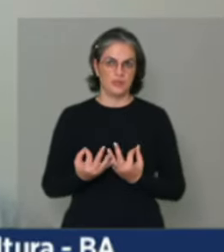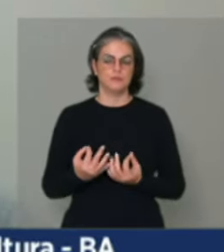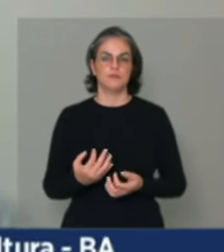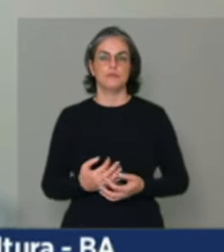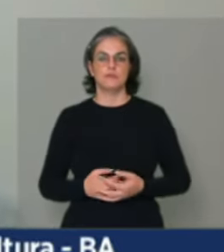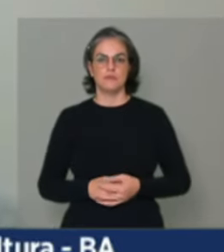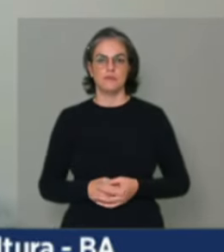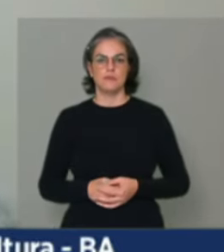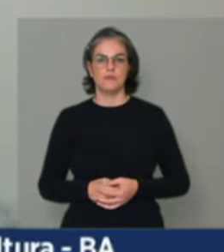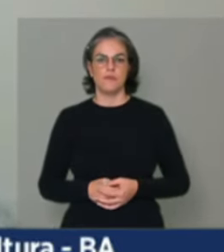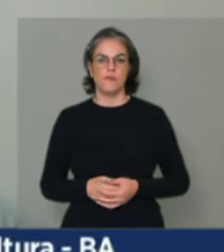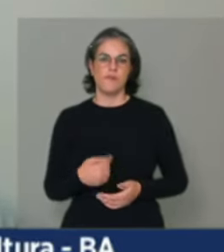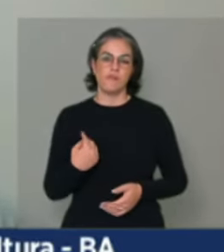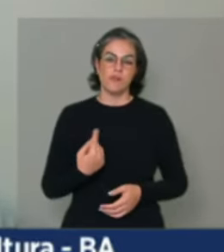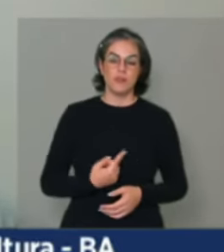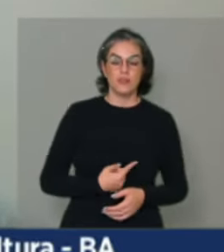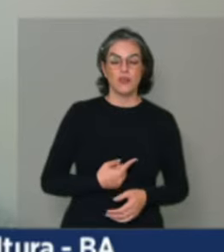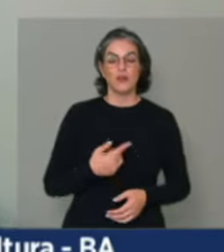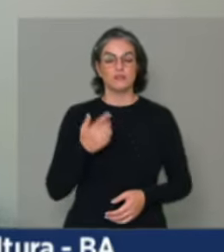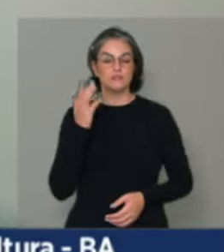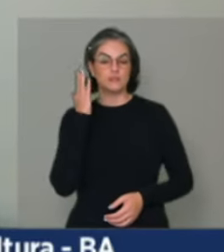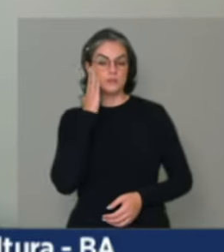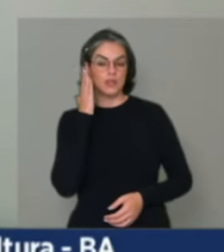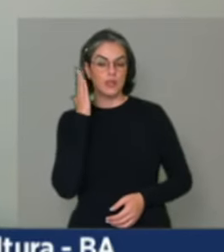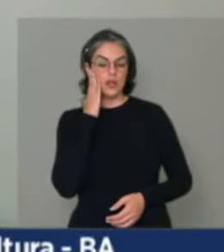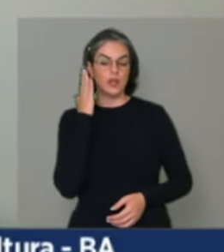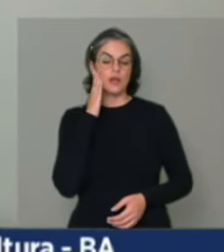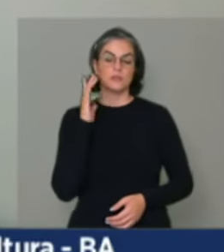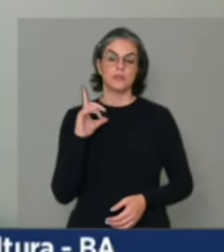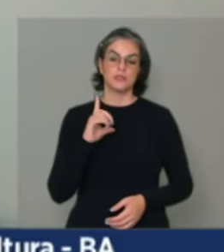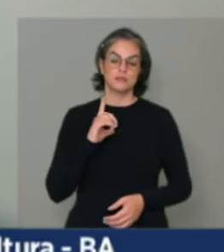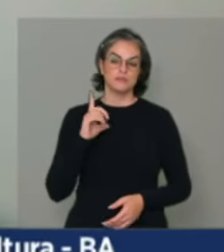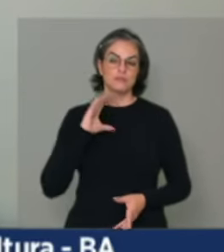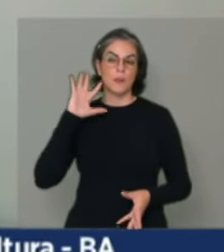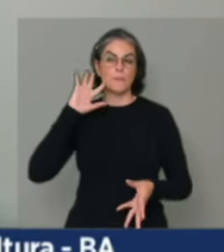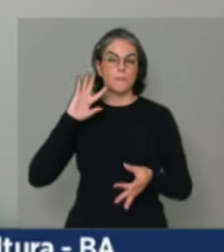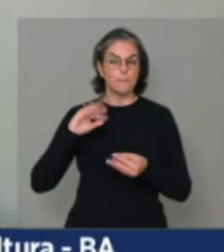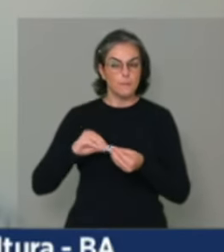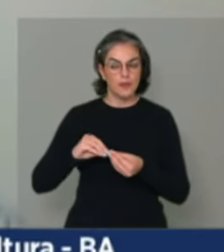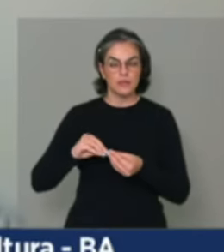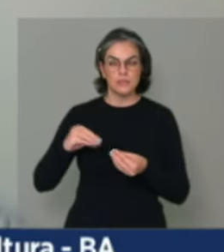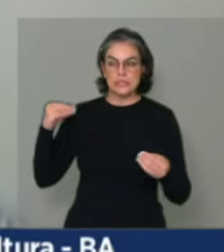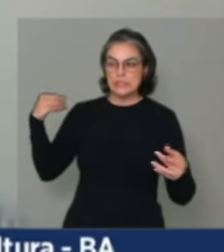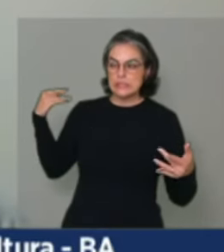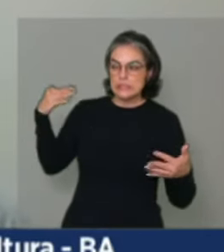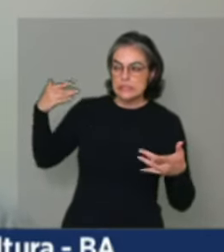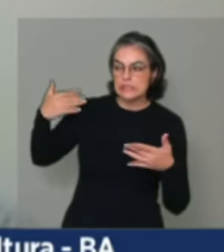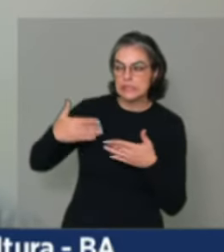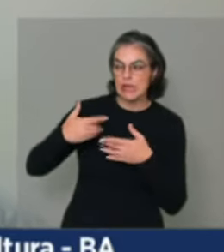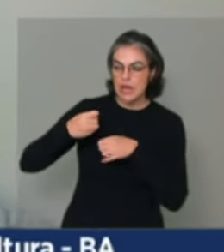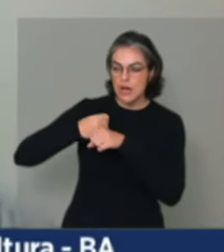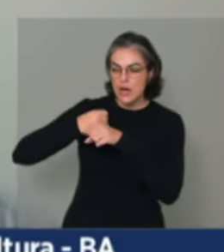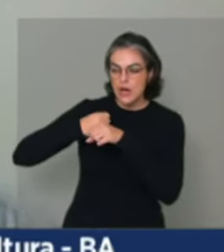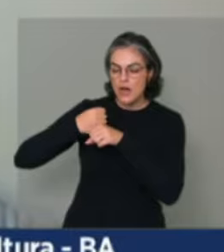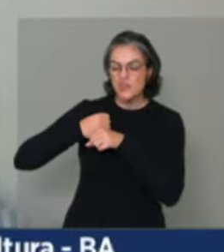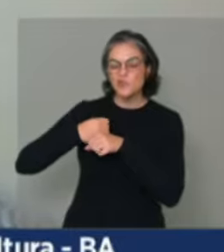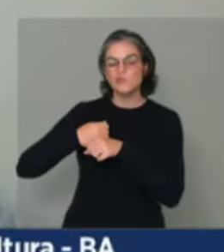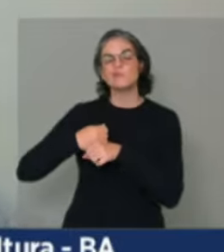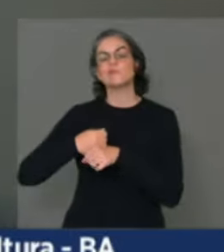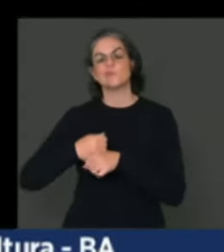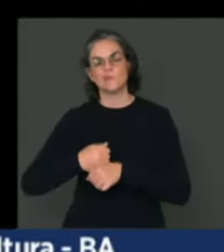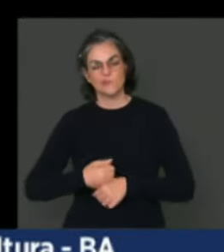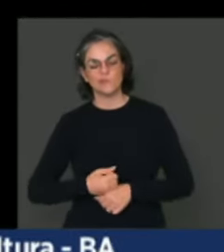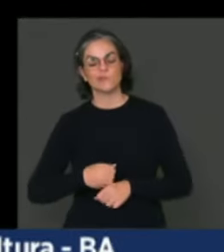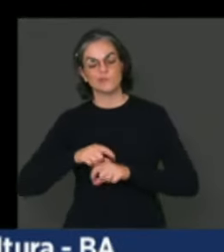um pouco de reflexo, né? Que a gente tem percebido que nos últimos anos, a nossa agricultura familiar, ela vem passando por